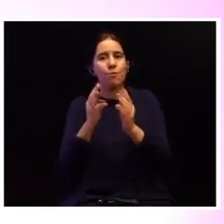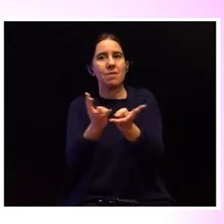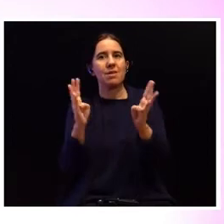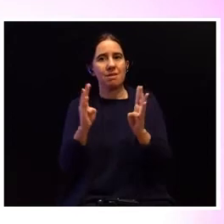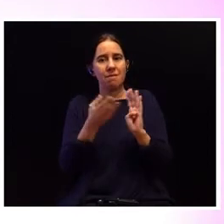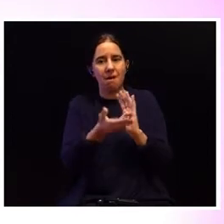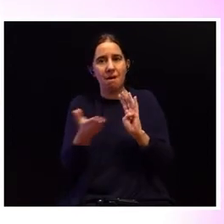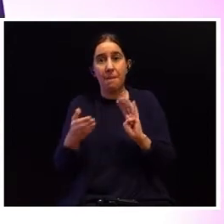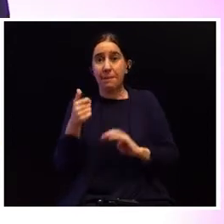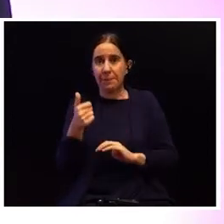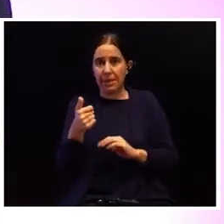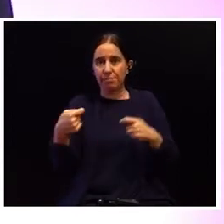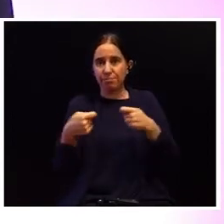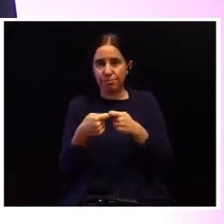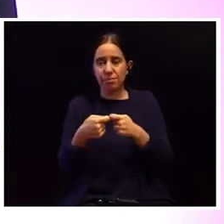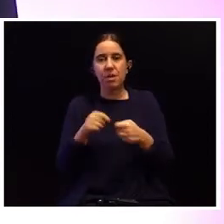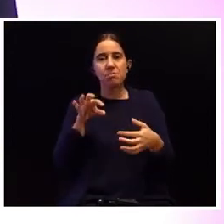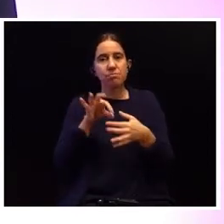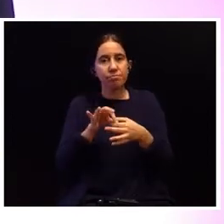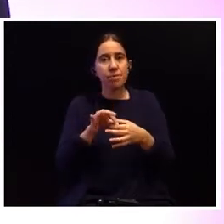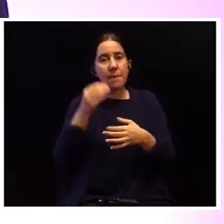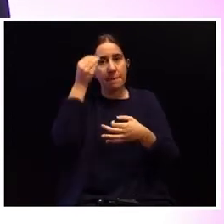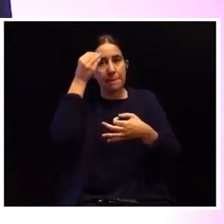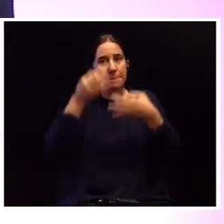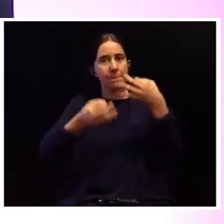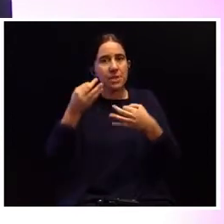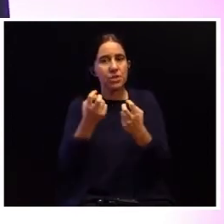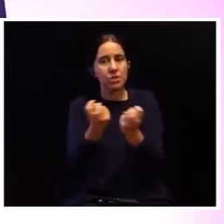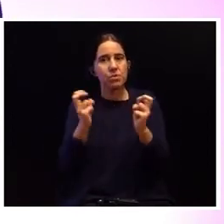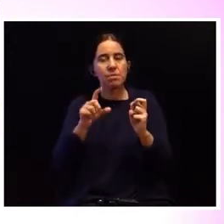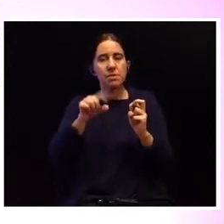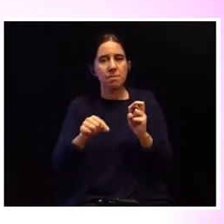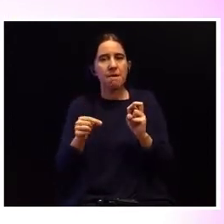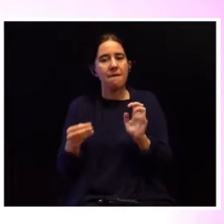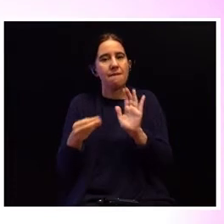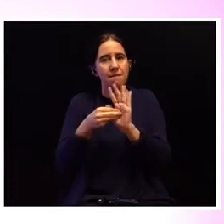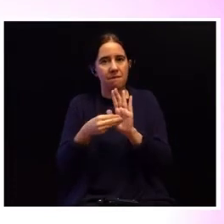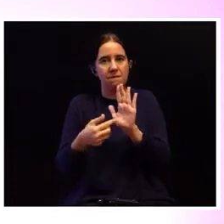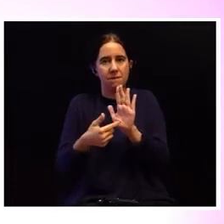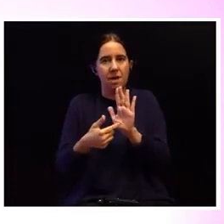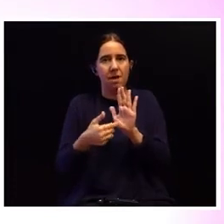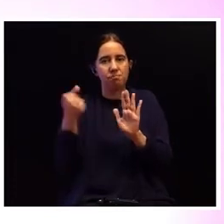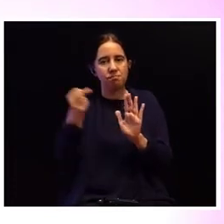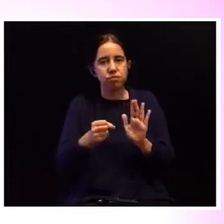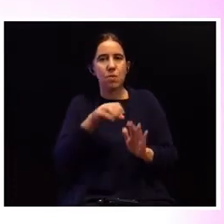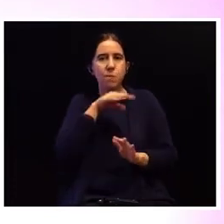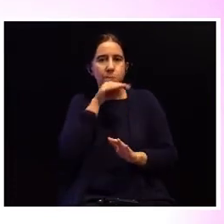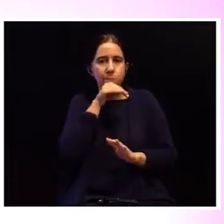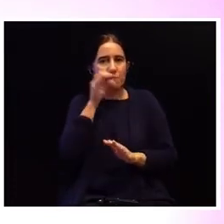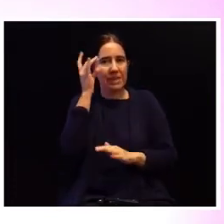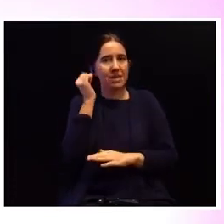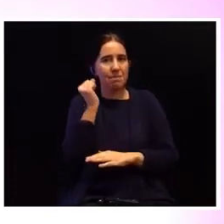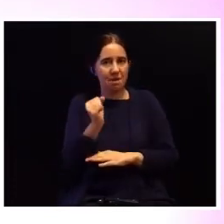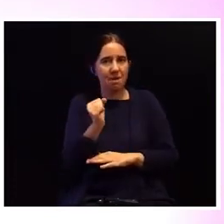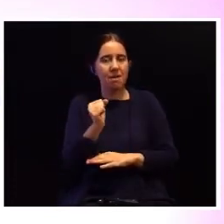B, dirigida às magistraturas, mas também que integrará agentes de polícia criminal